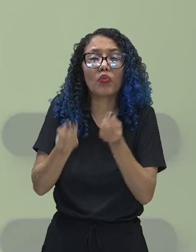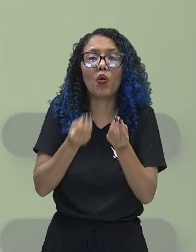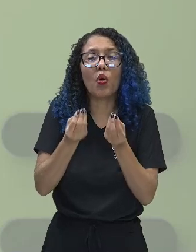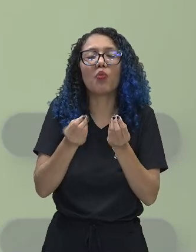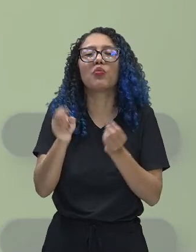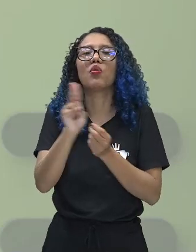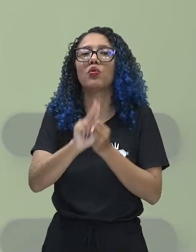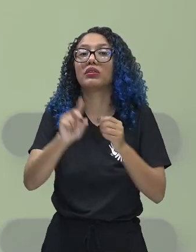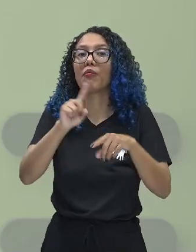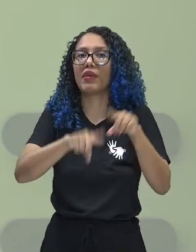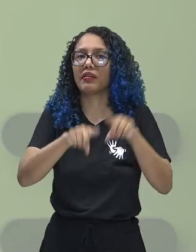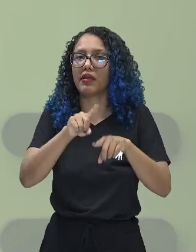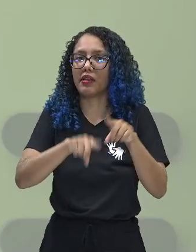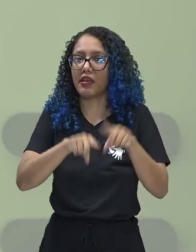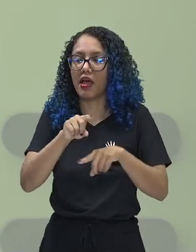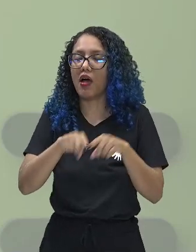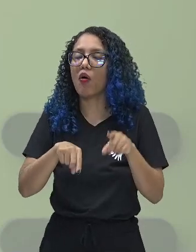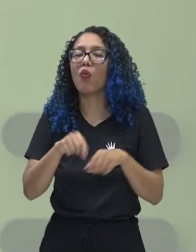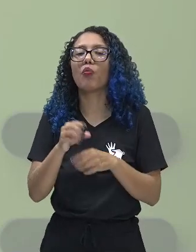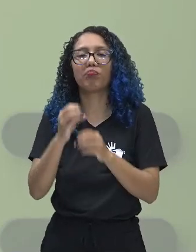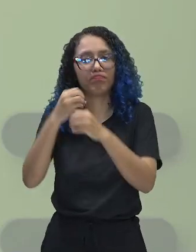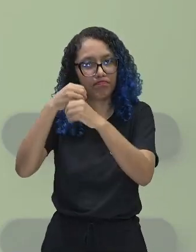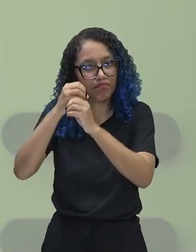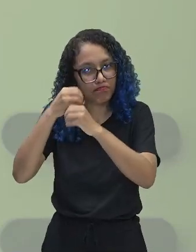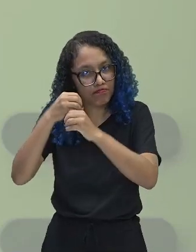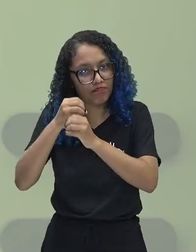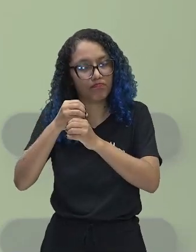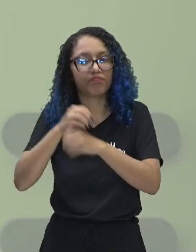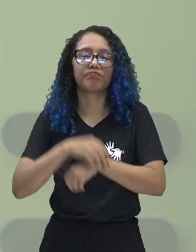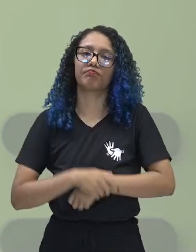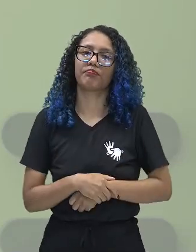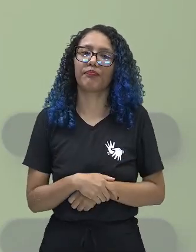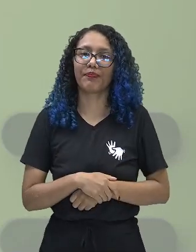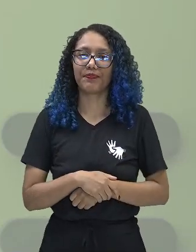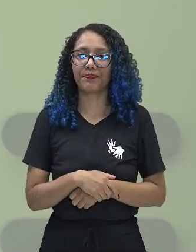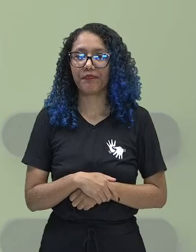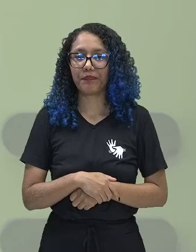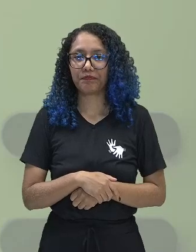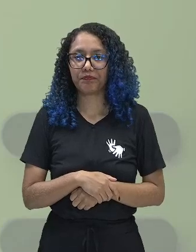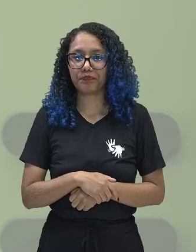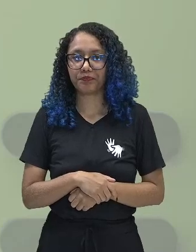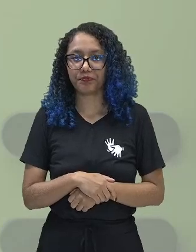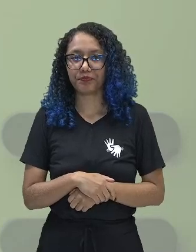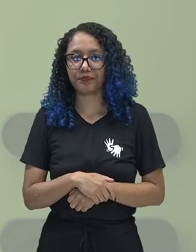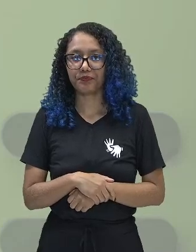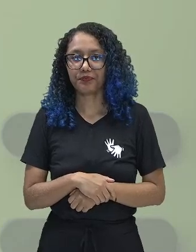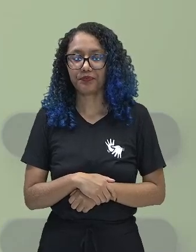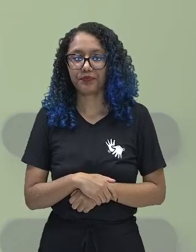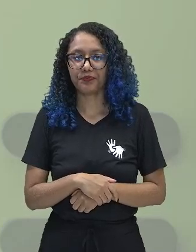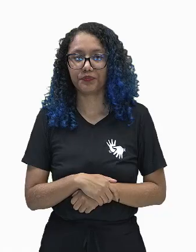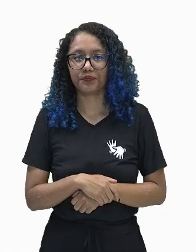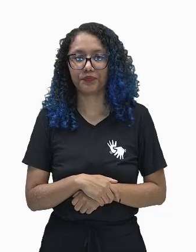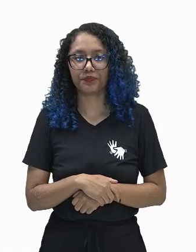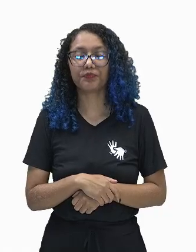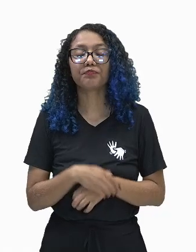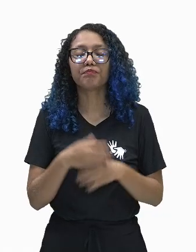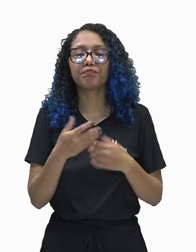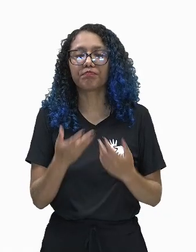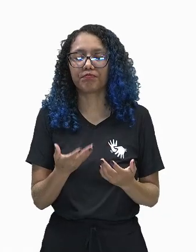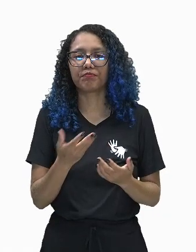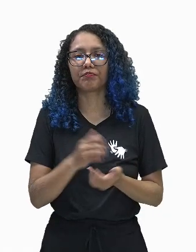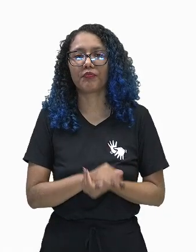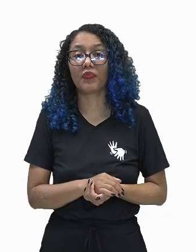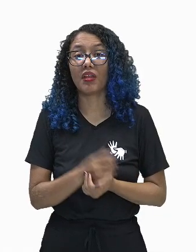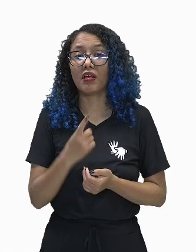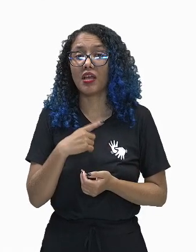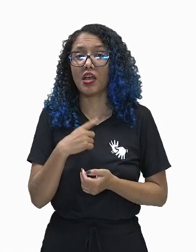chamado microscópio. Existem, trago aqui para vocês, existem aqui na nossa revisão de hoje, dois